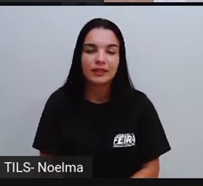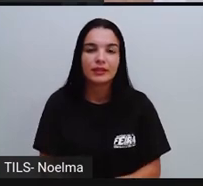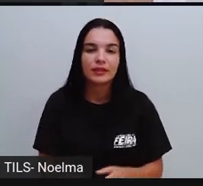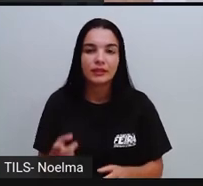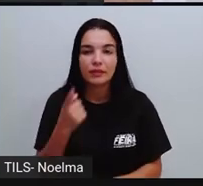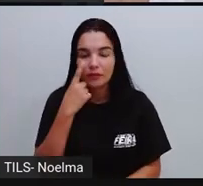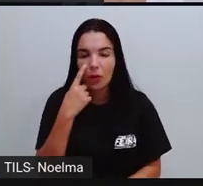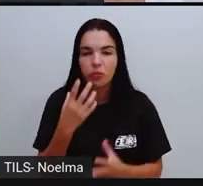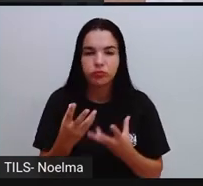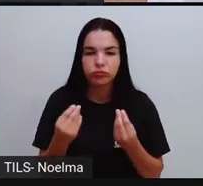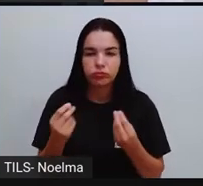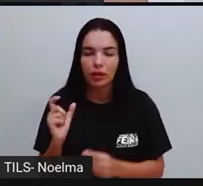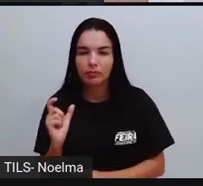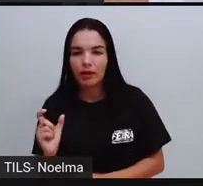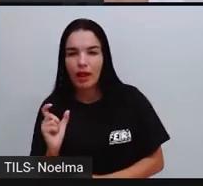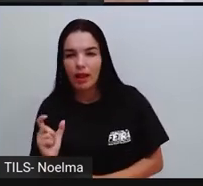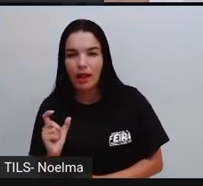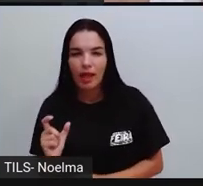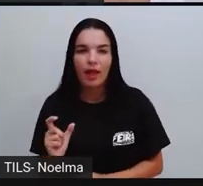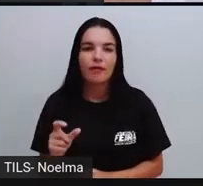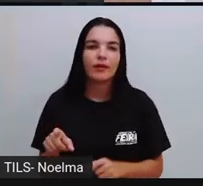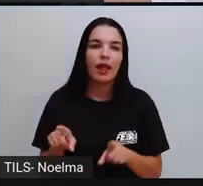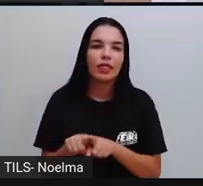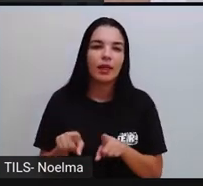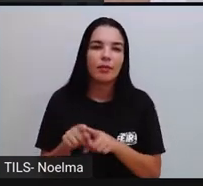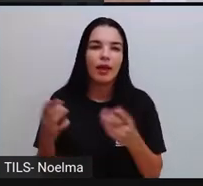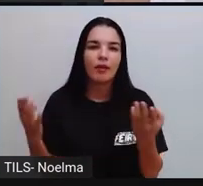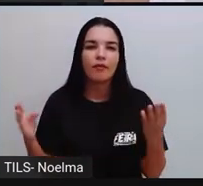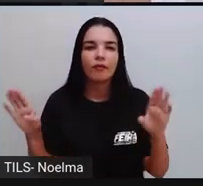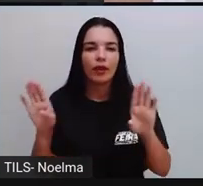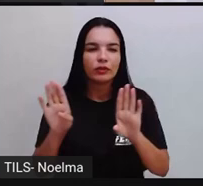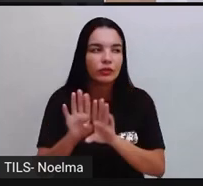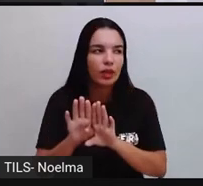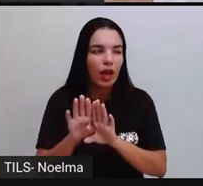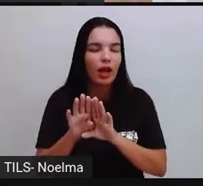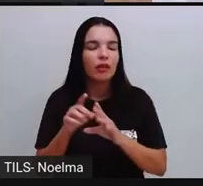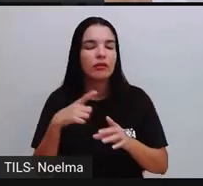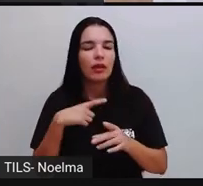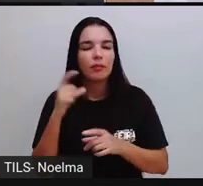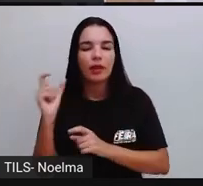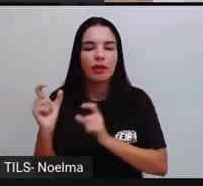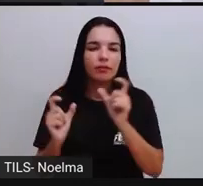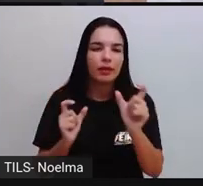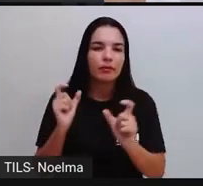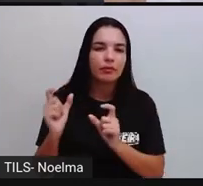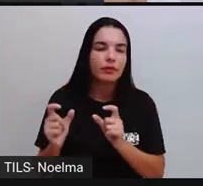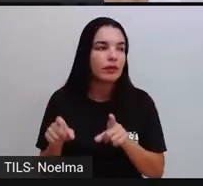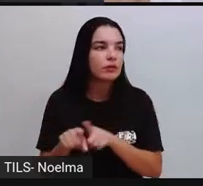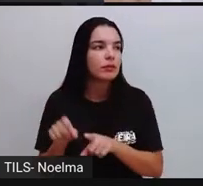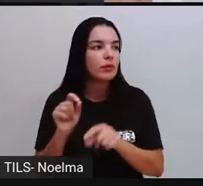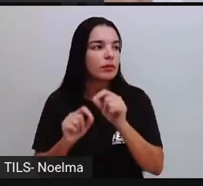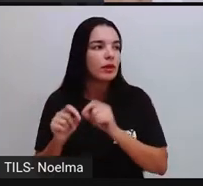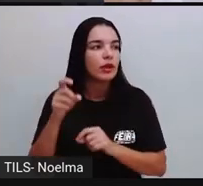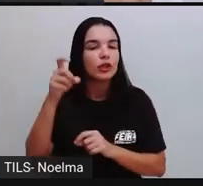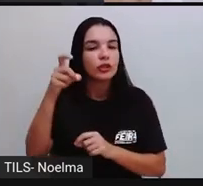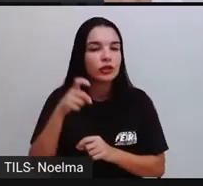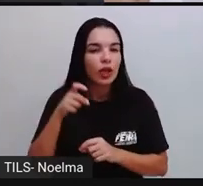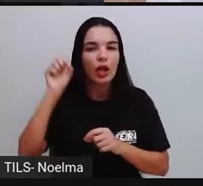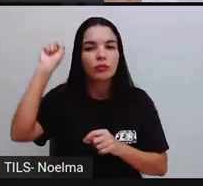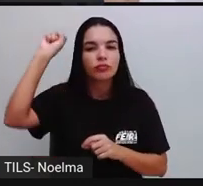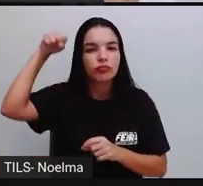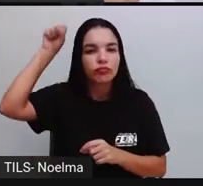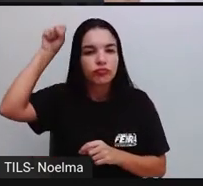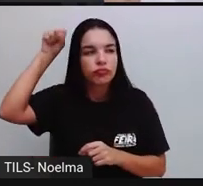Cheio, Fechar, Outras palavrinhas que apareceram, E com X, Ó, Xuxa,